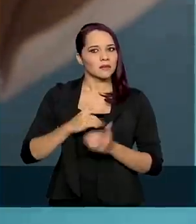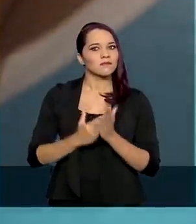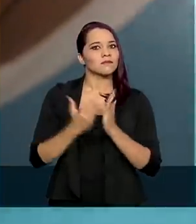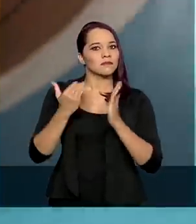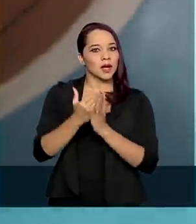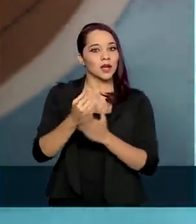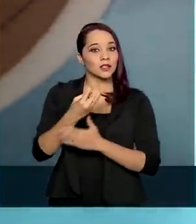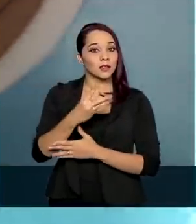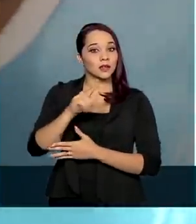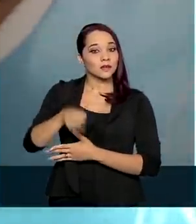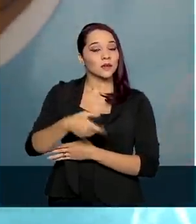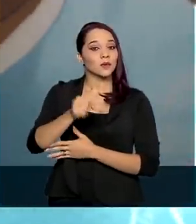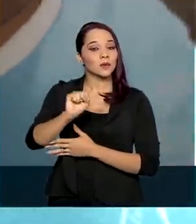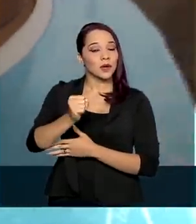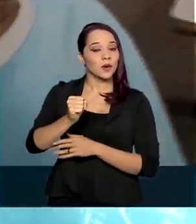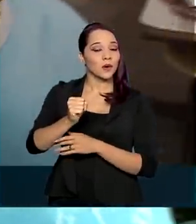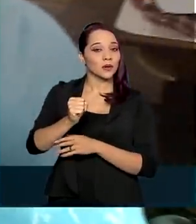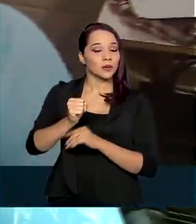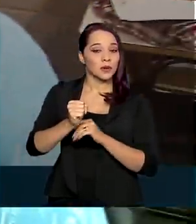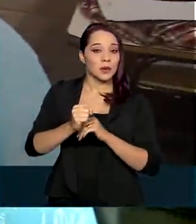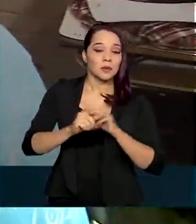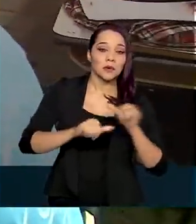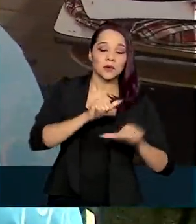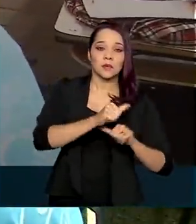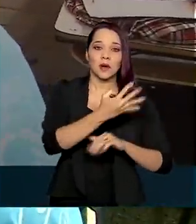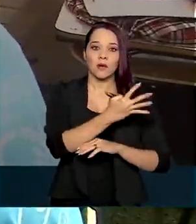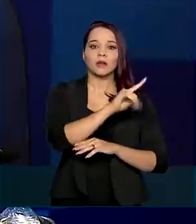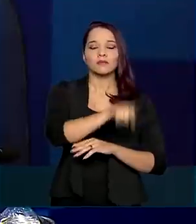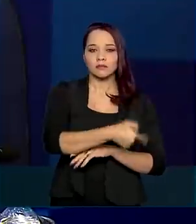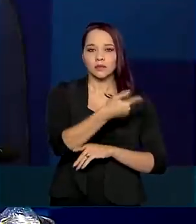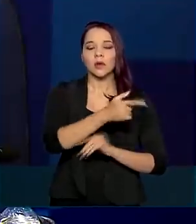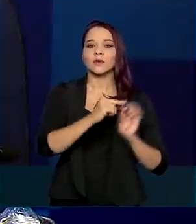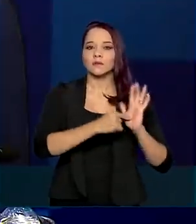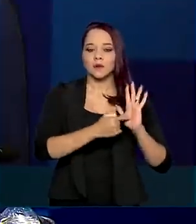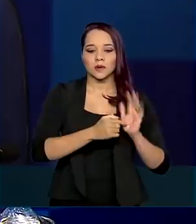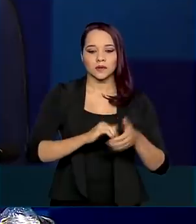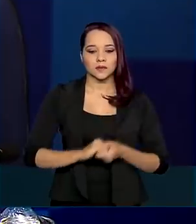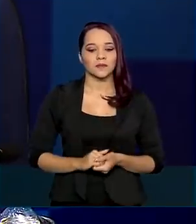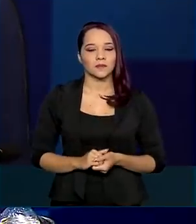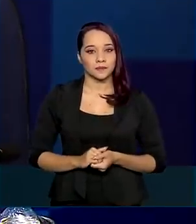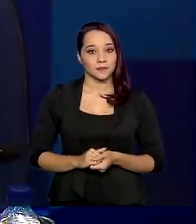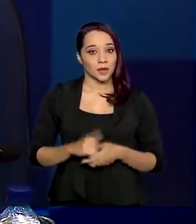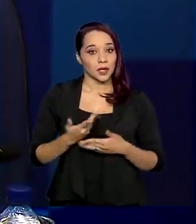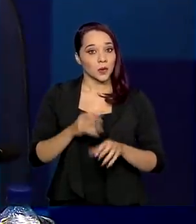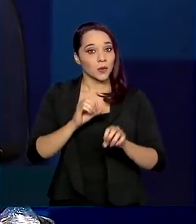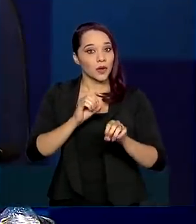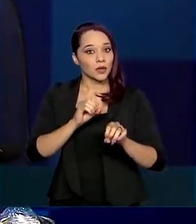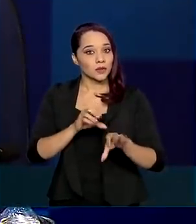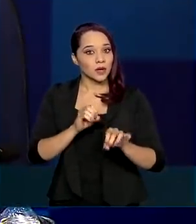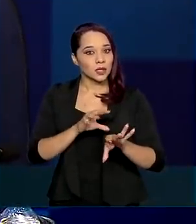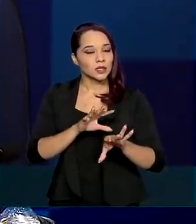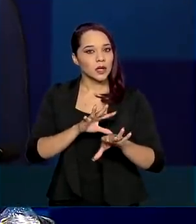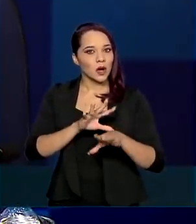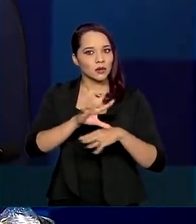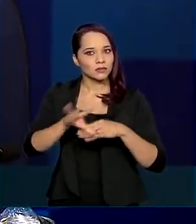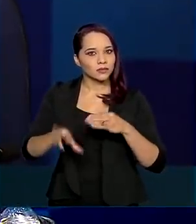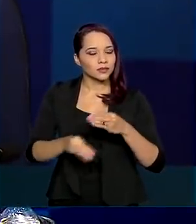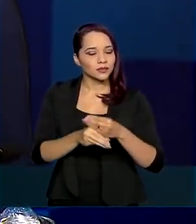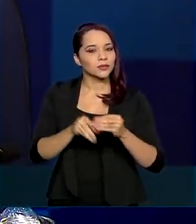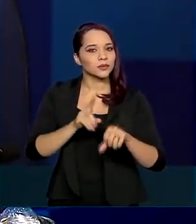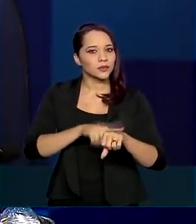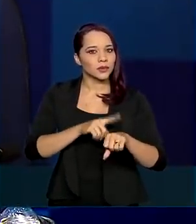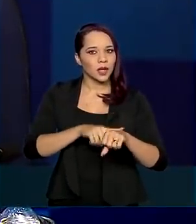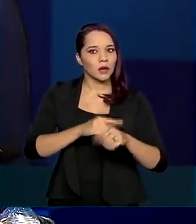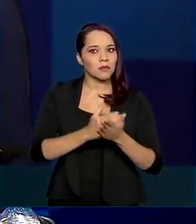3,8 para 4,2 pontos. Fizemos a educação integral em tempo integral,